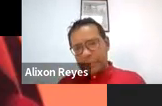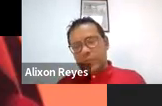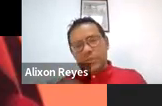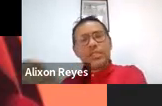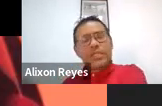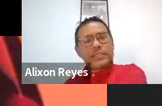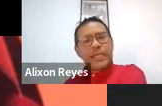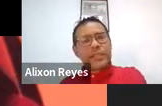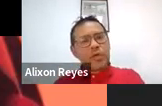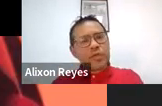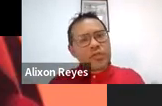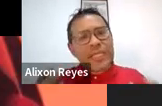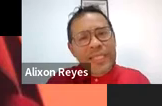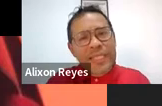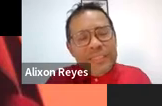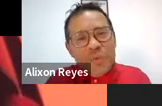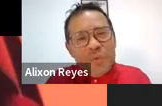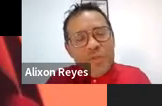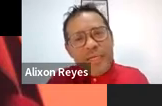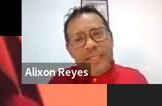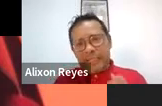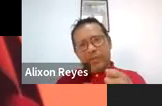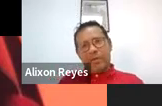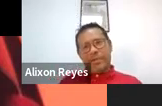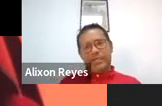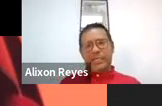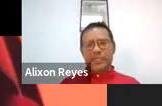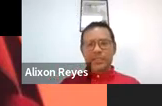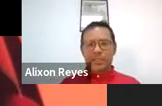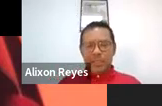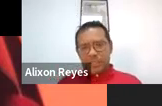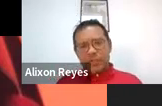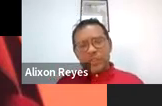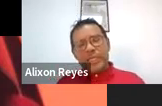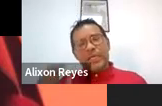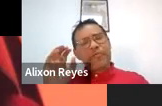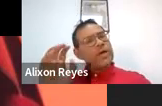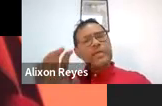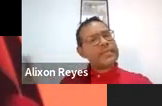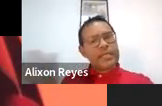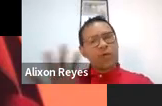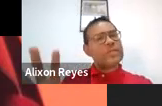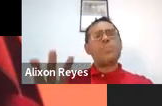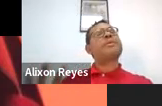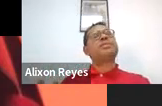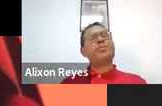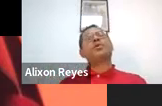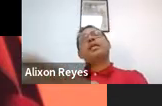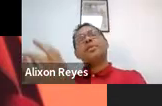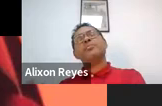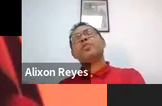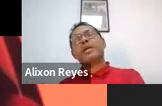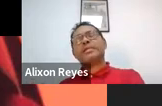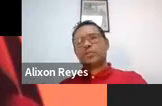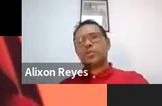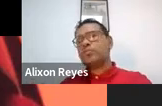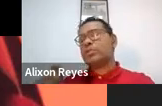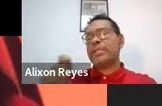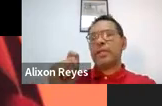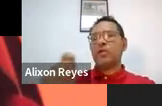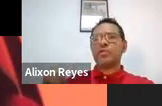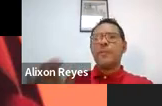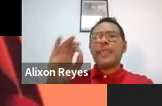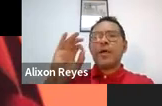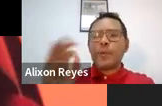dos horizontes digitais do ocio desde a situacionalidade latinoamericana e isto tem que focalizar em quatro principios que a mesma Organização